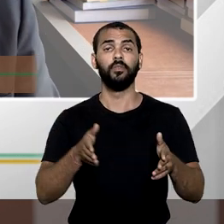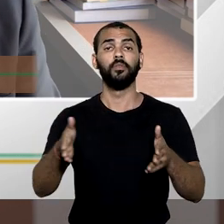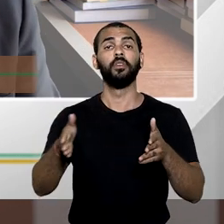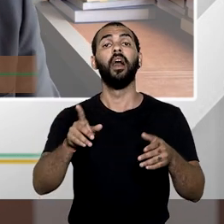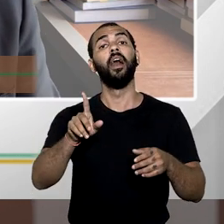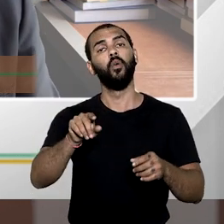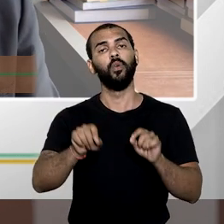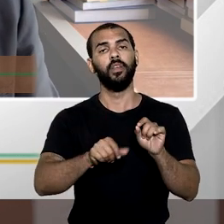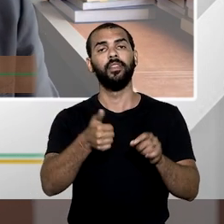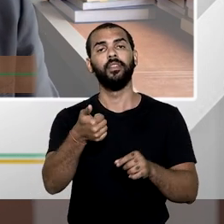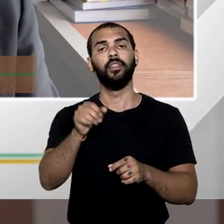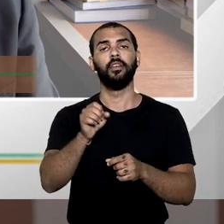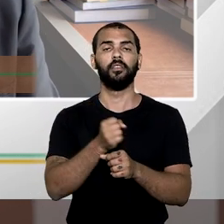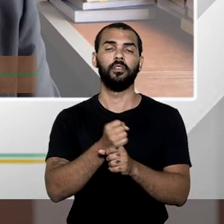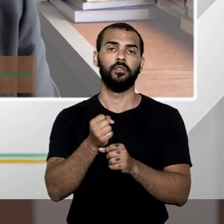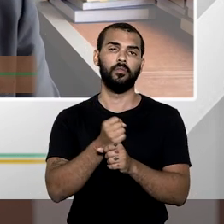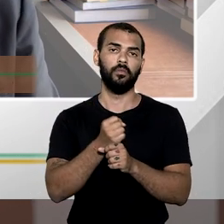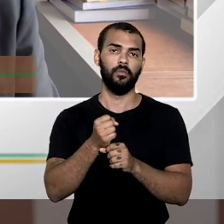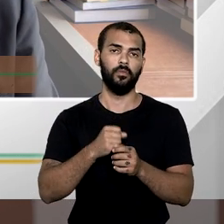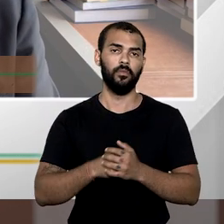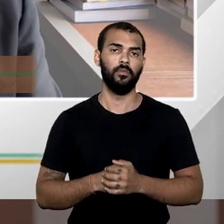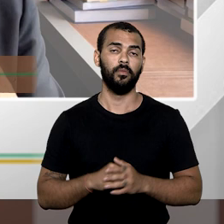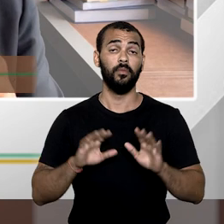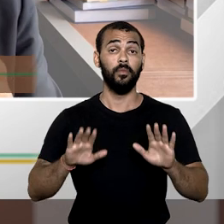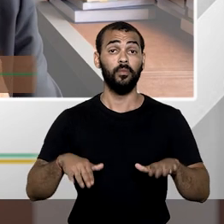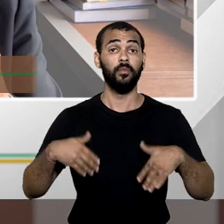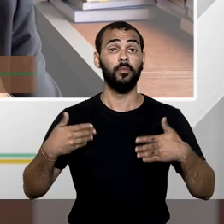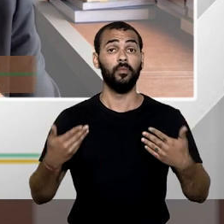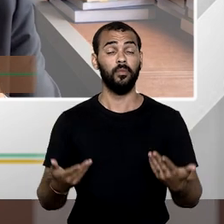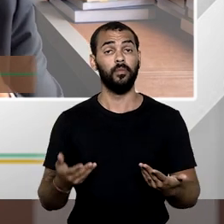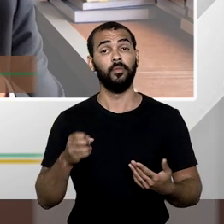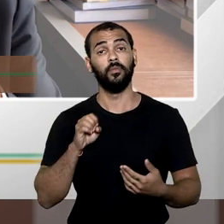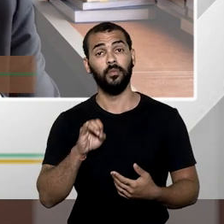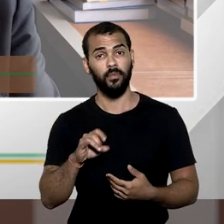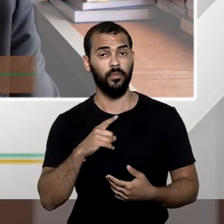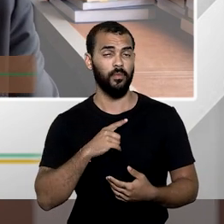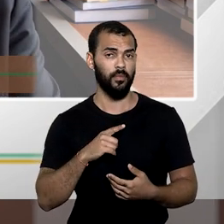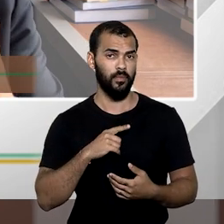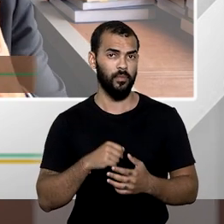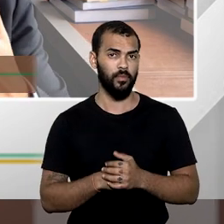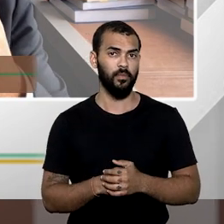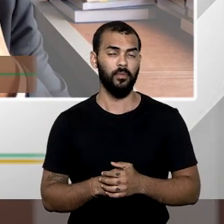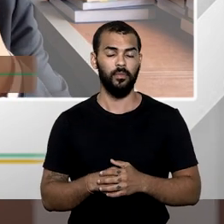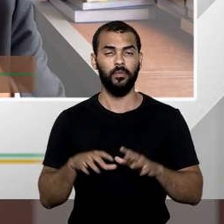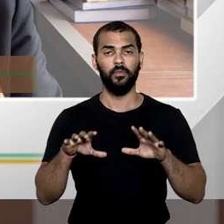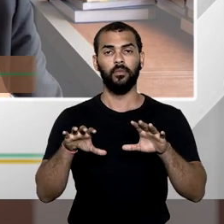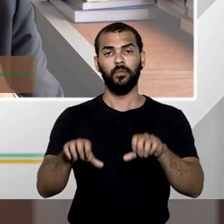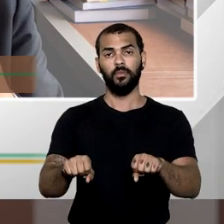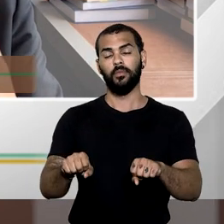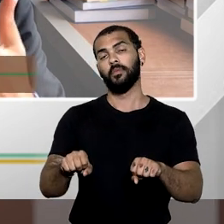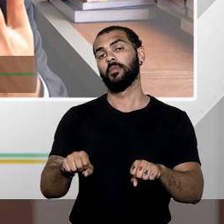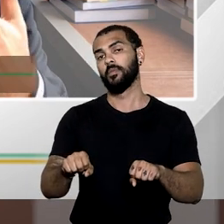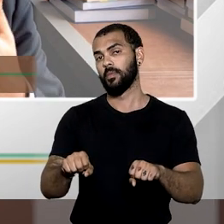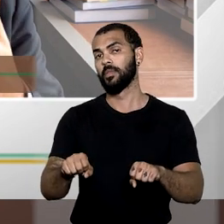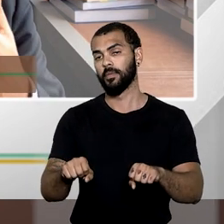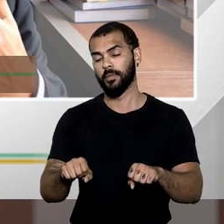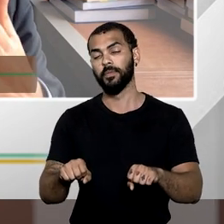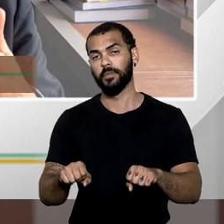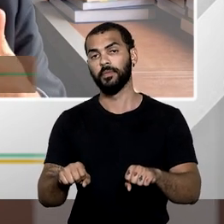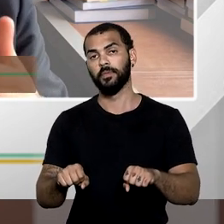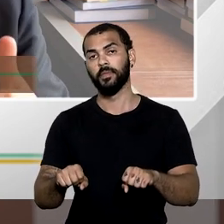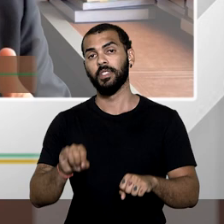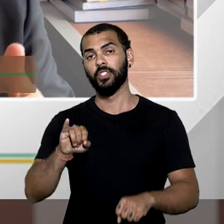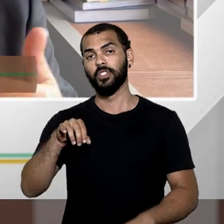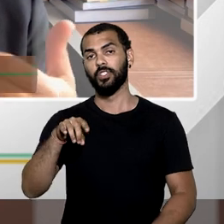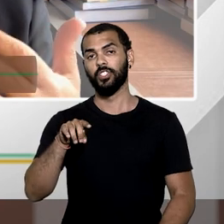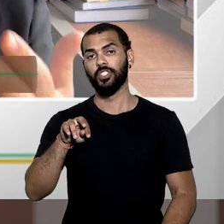é de 10 anos. Por conseguinte se porventura houver uma desapropriação indireta o proprietário